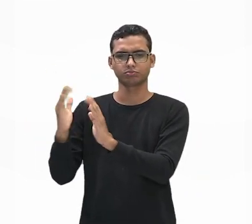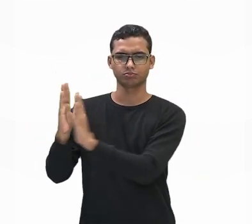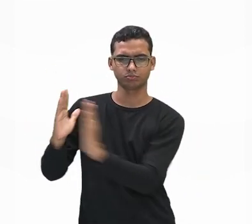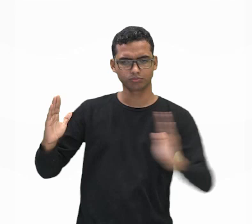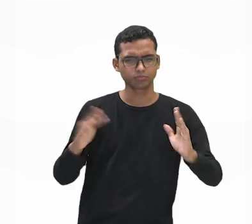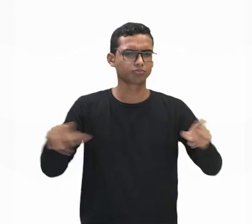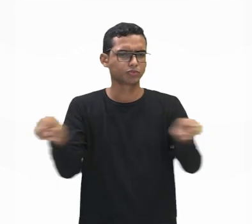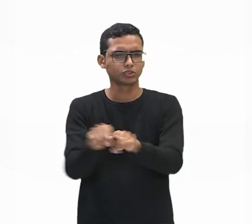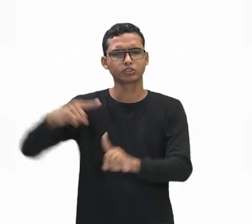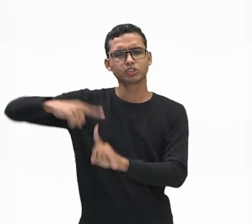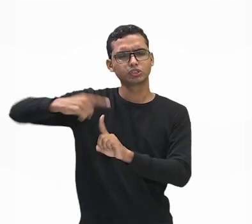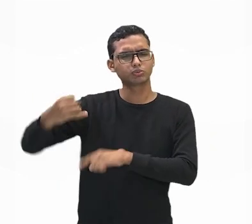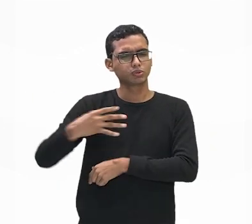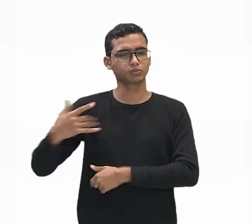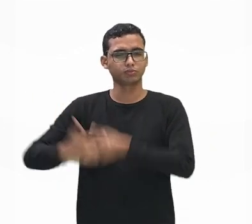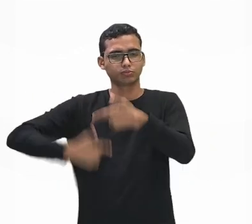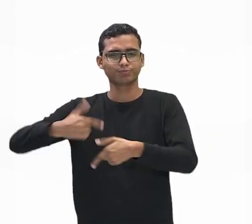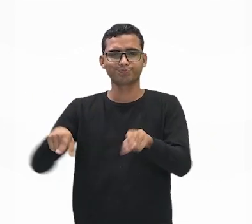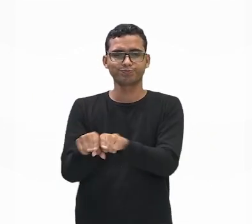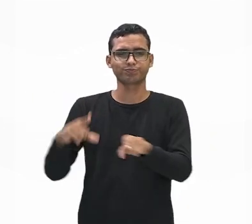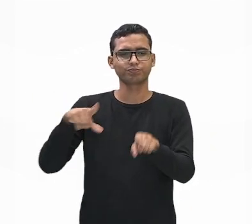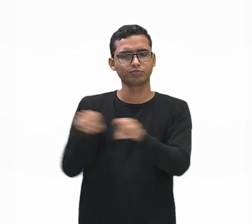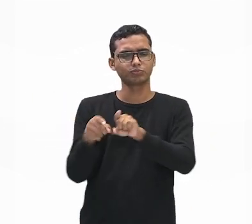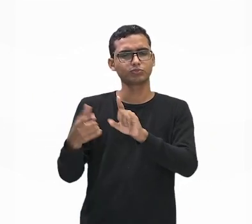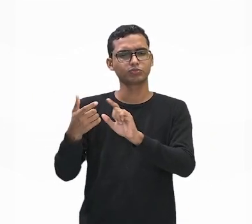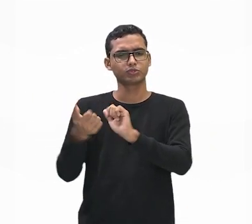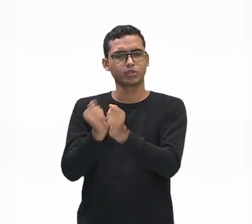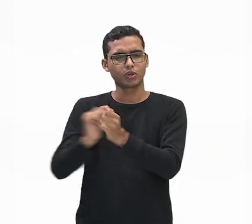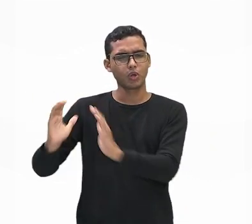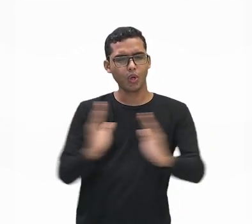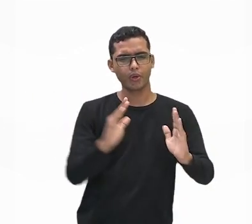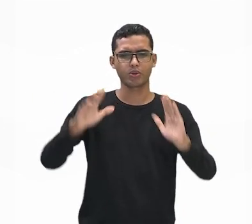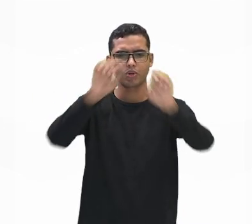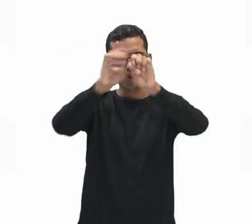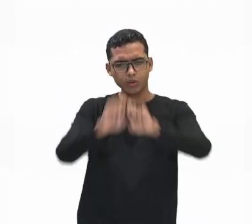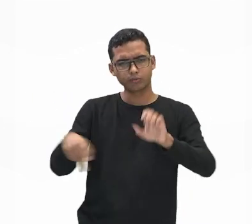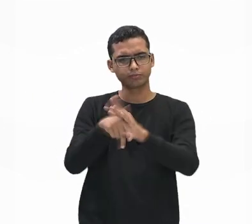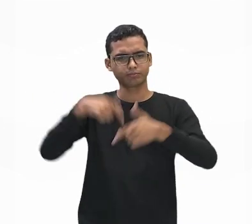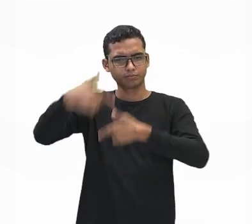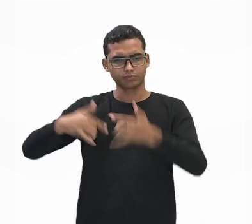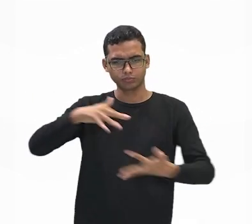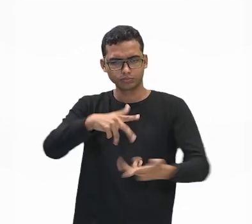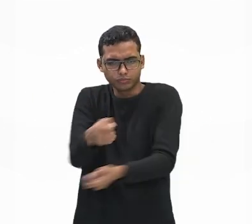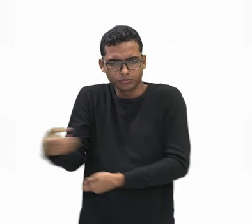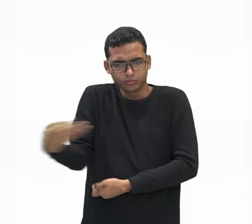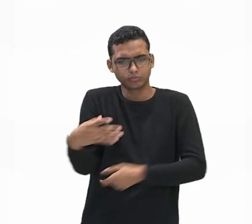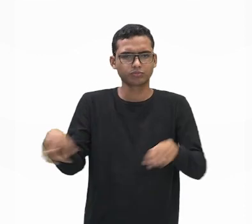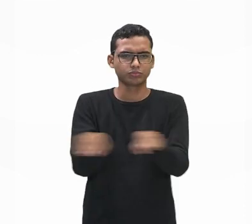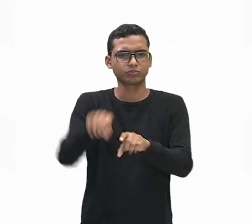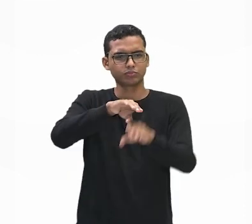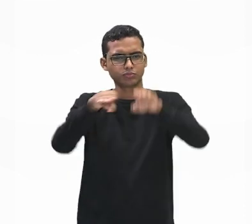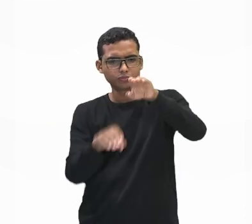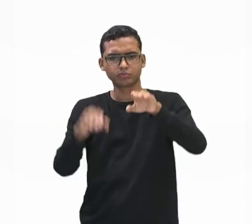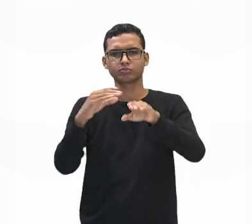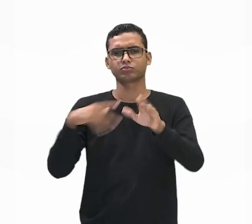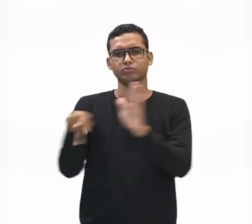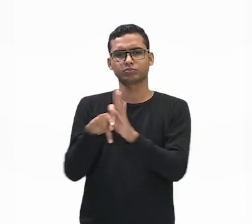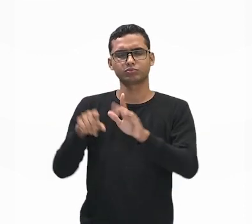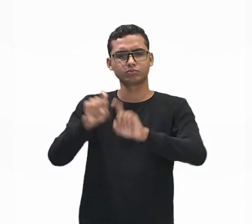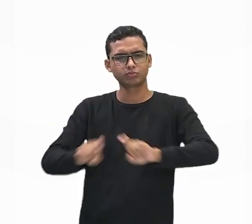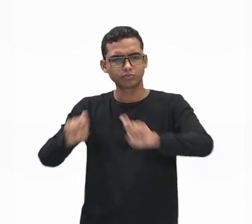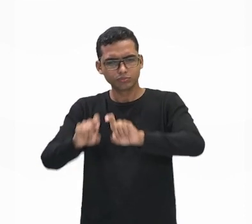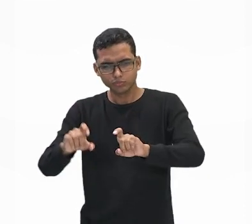de trabalho, produção e configurações de mercado no mundo atual, desigualdade social, exclusão digital e precarização das relações de